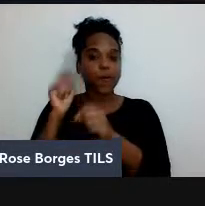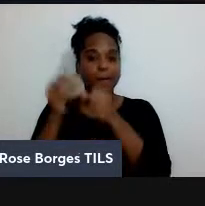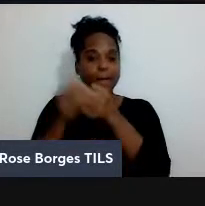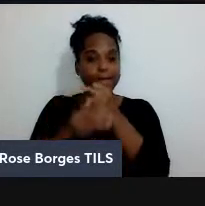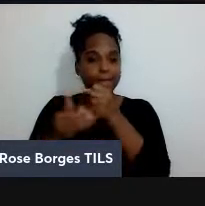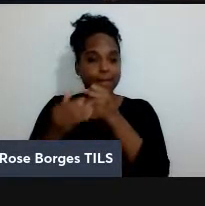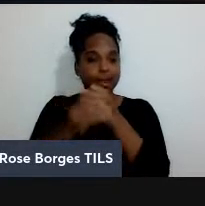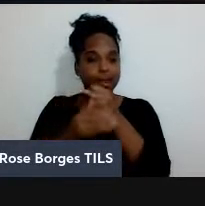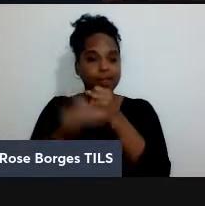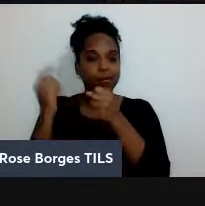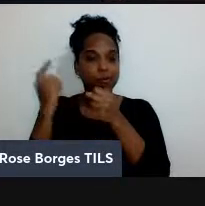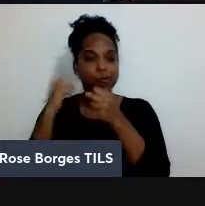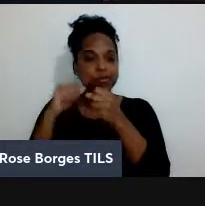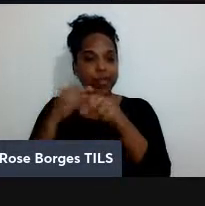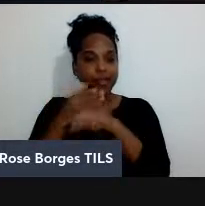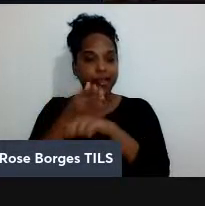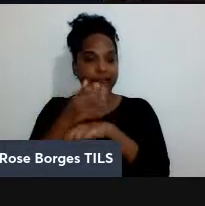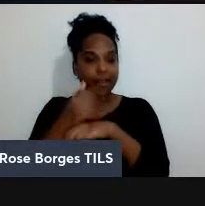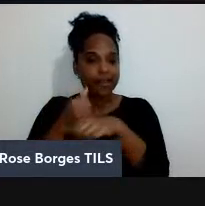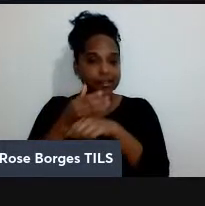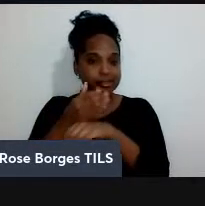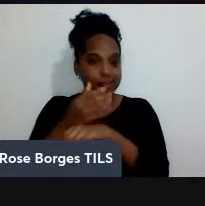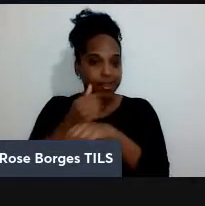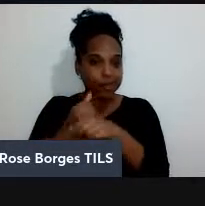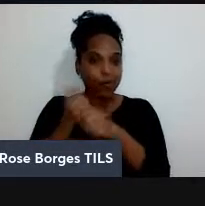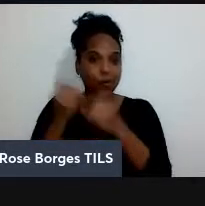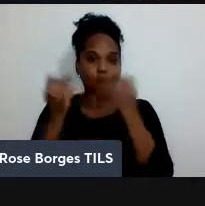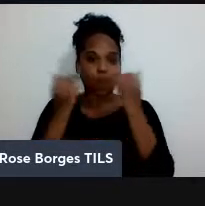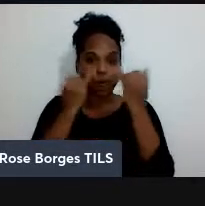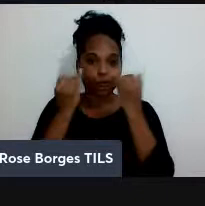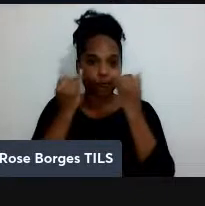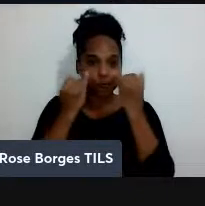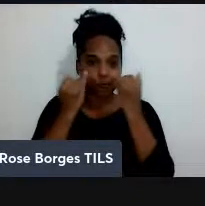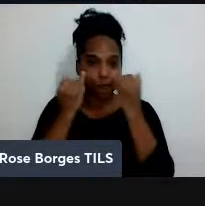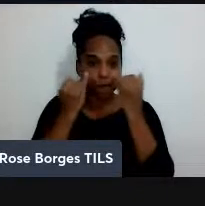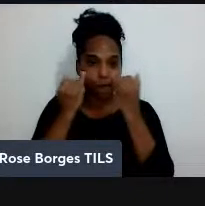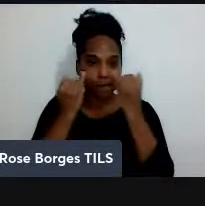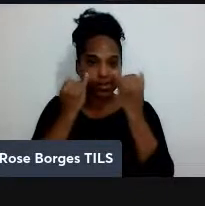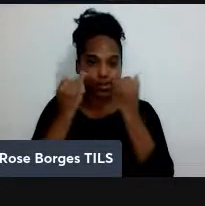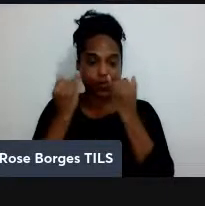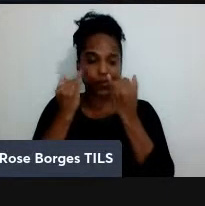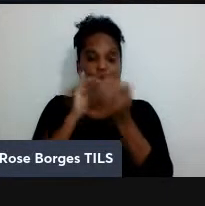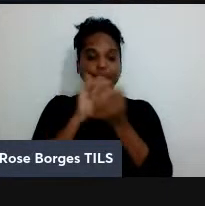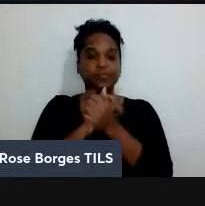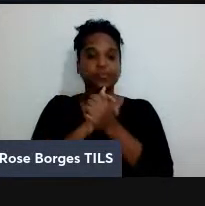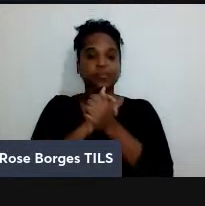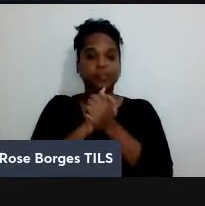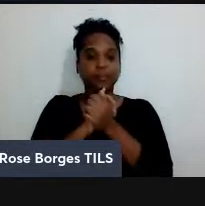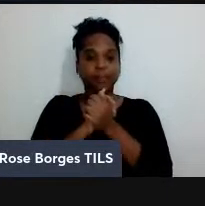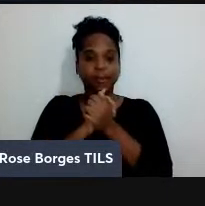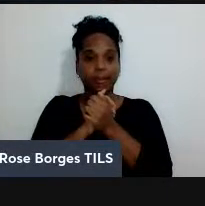acesso a informação quântica contida na função de onda bom